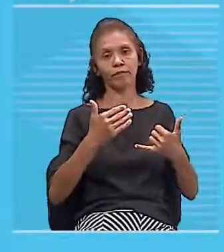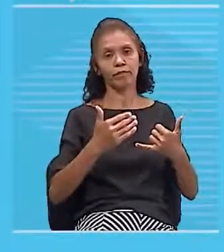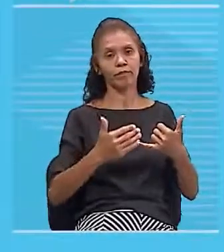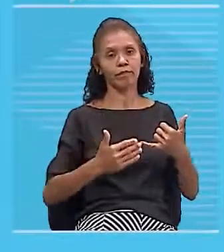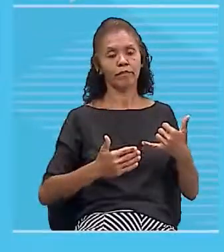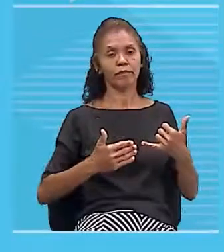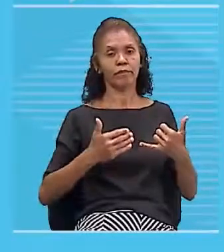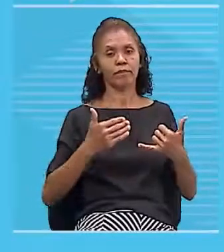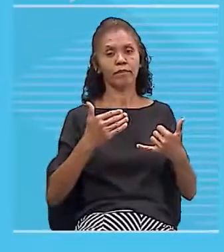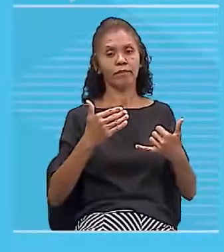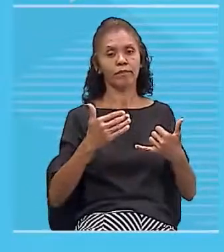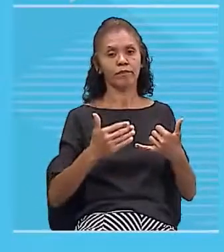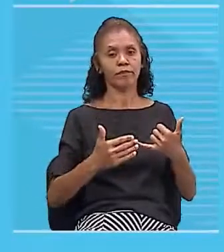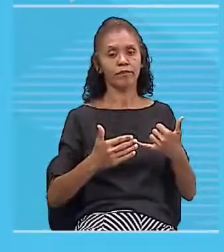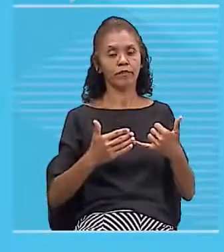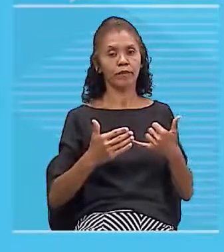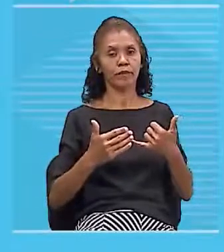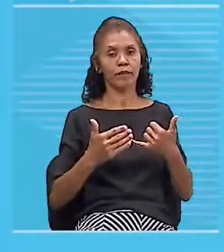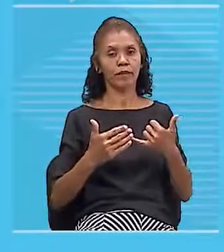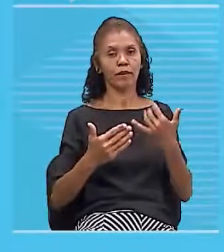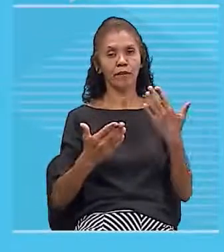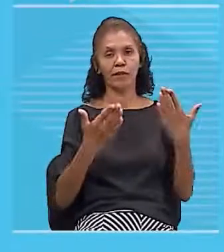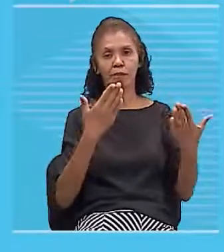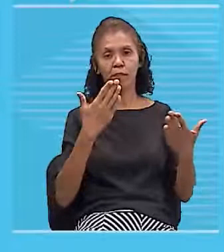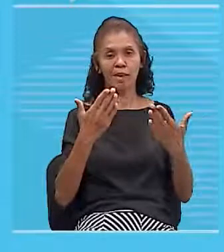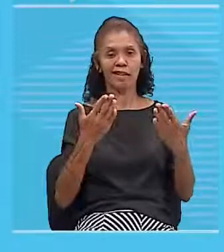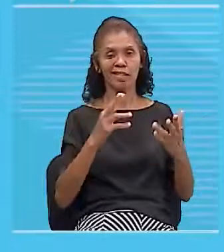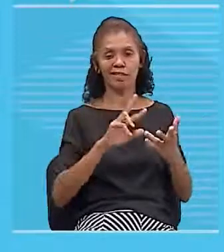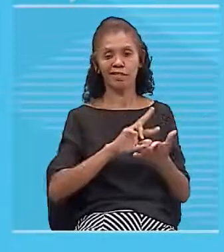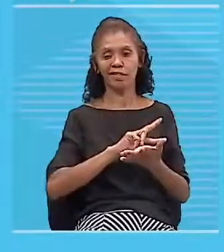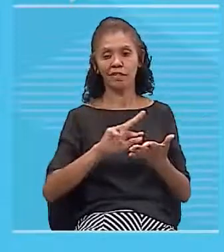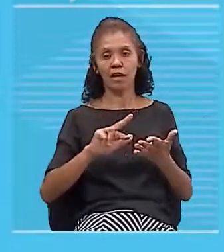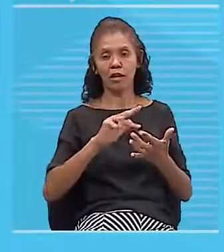fosse vários círculos